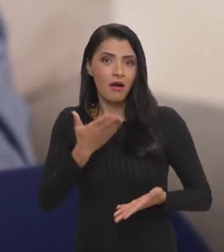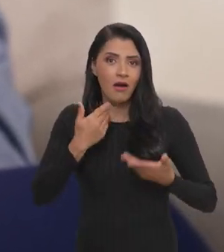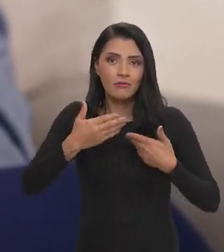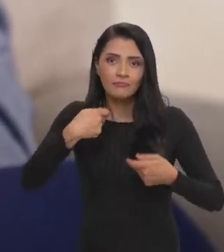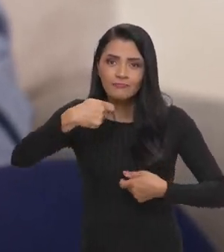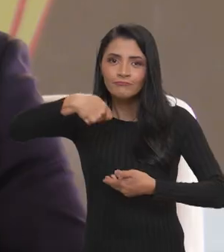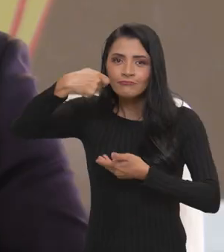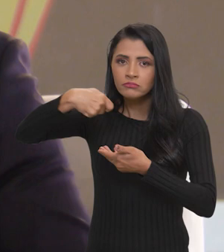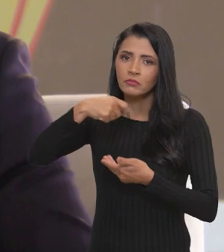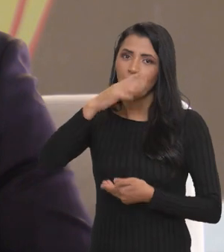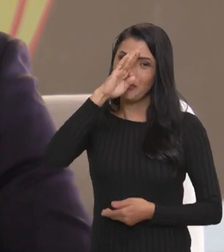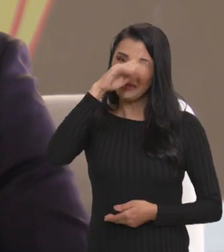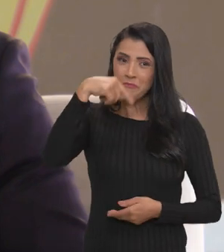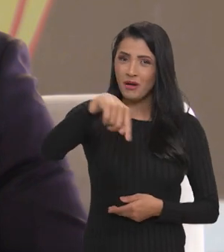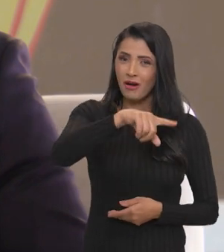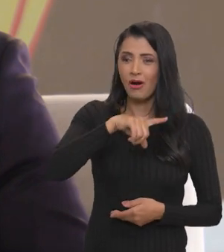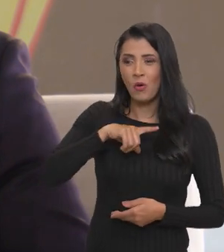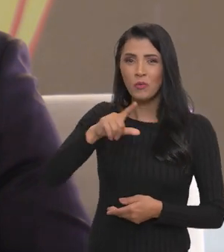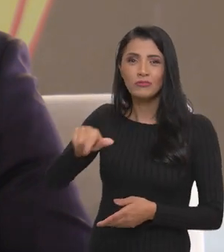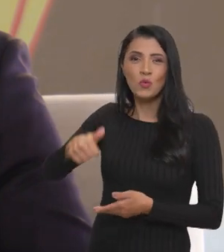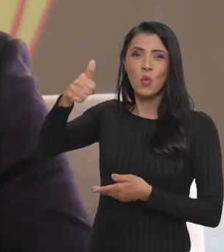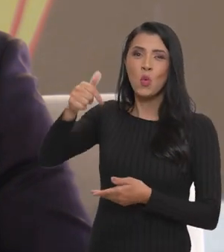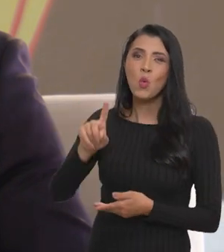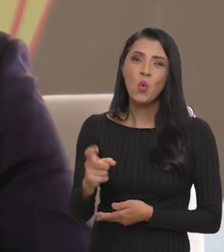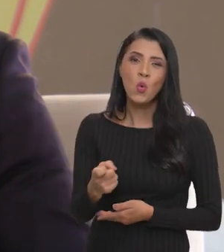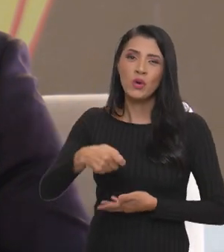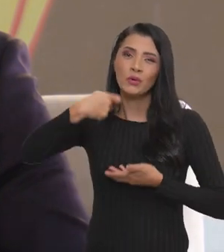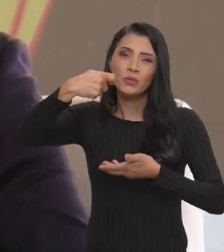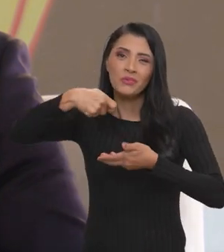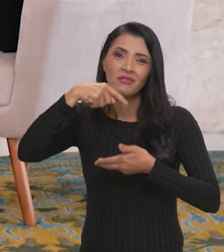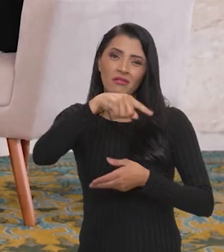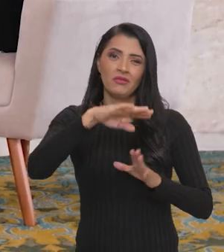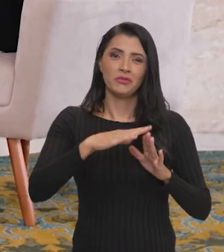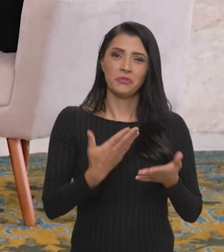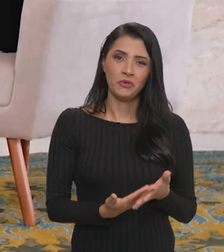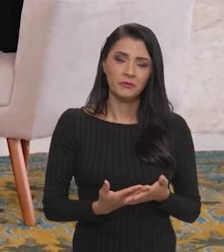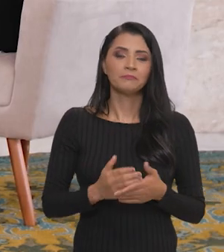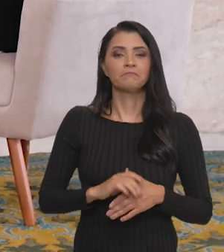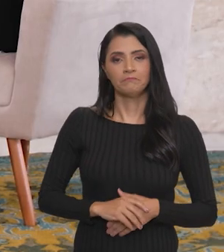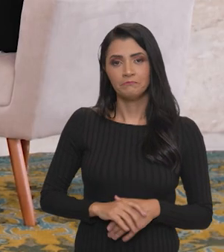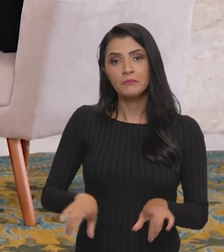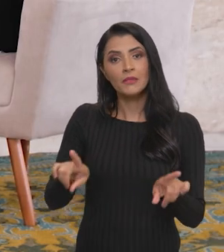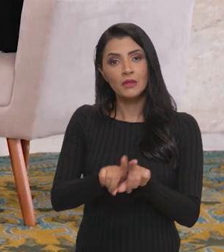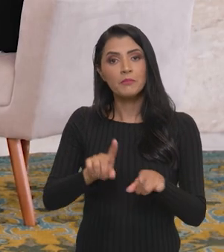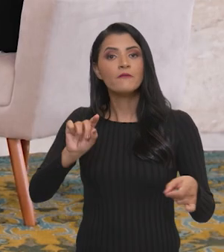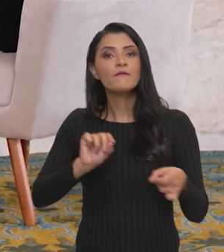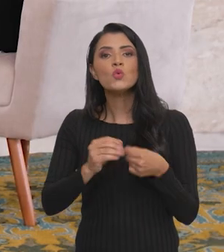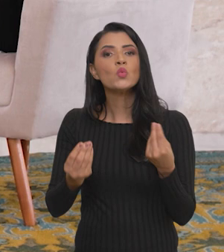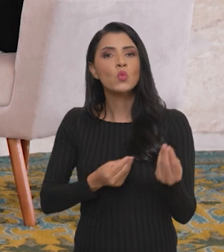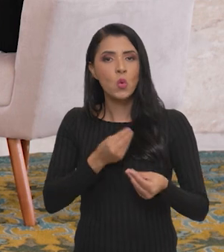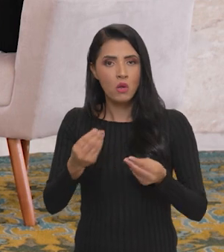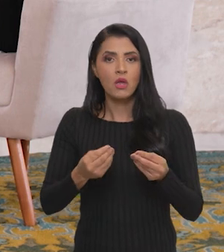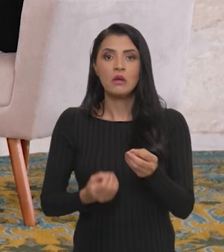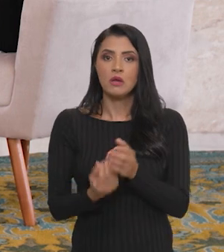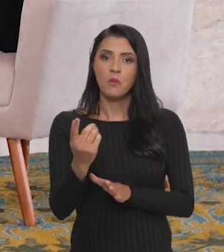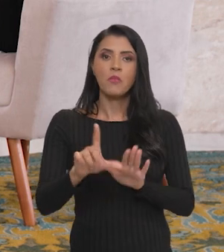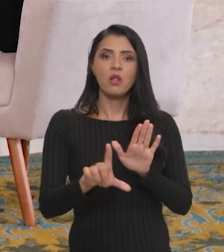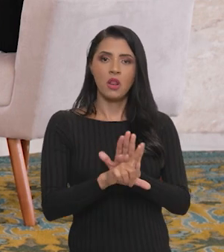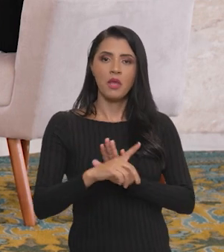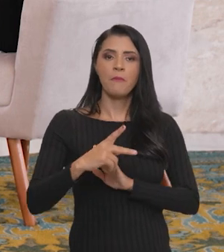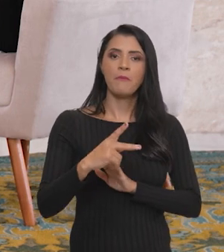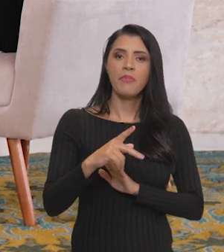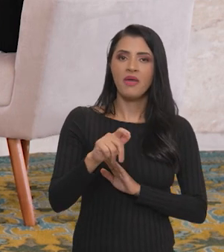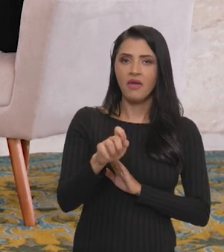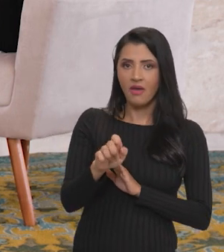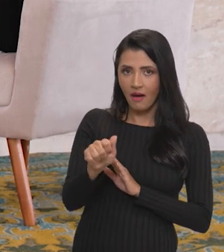muitas delas, essa é a principal refeição do dia, aquela que elas têm na escola. E, além de tudo, nós fizemos uma lei,